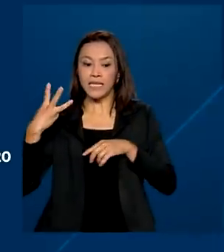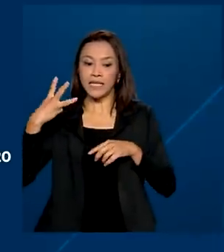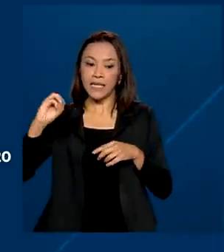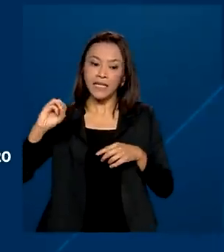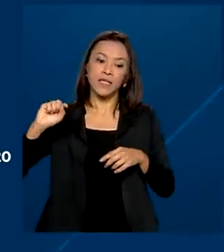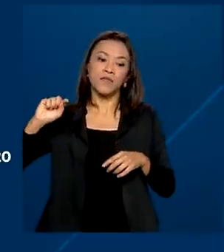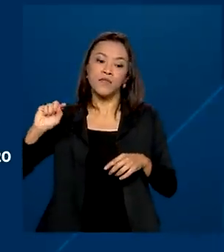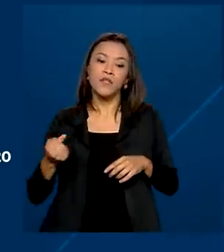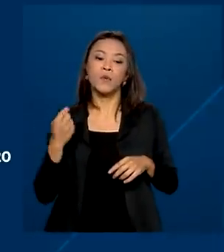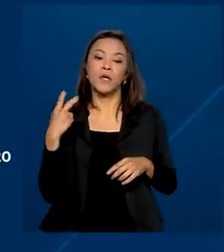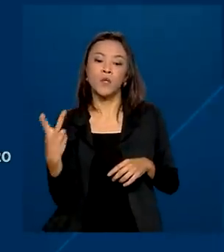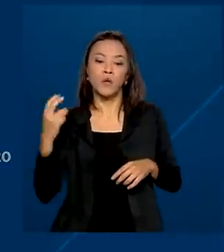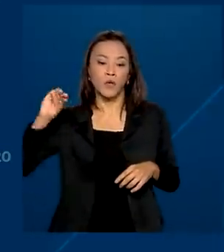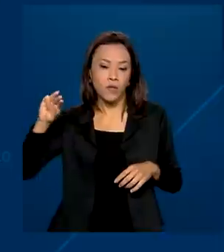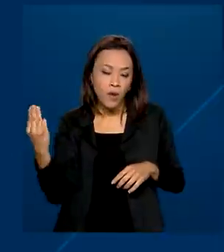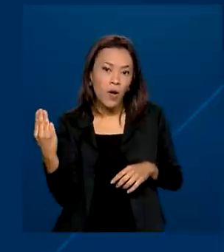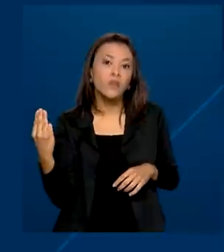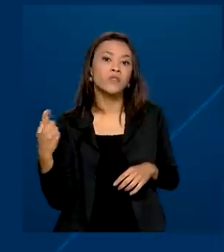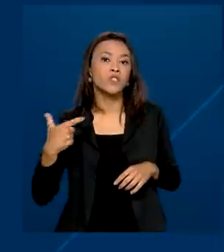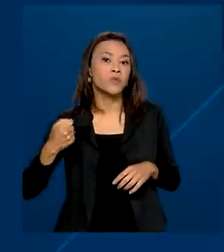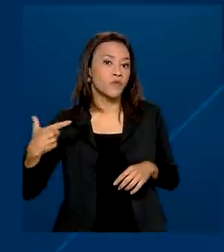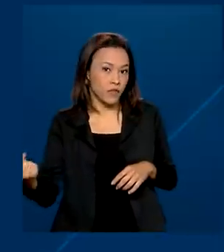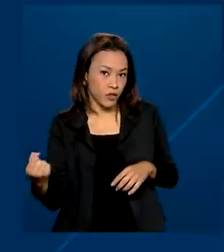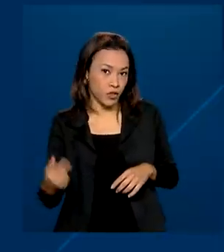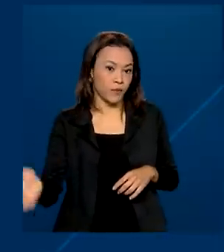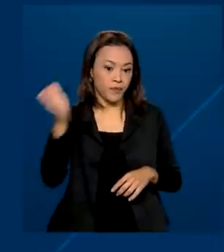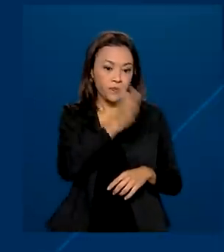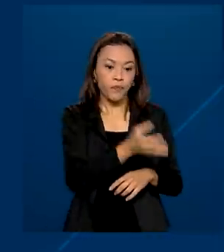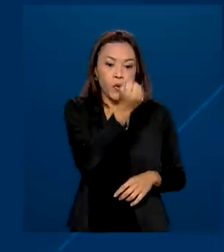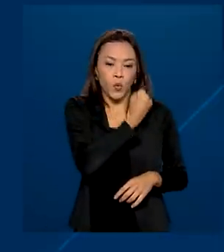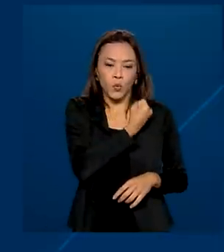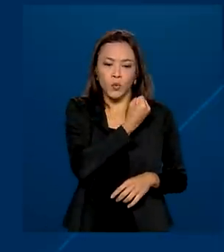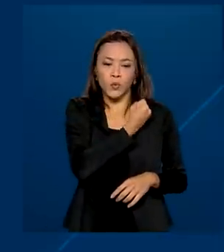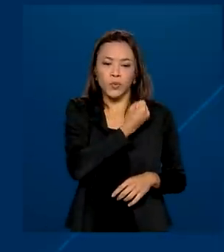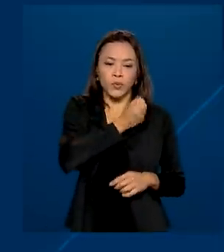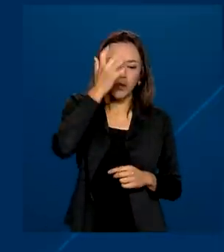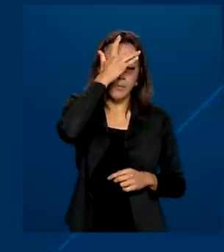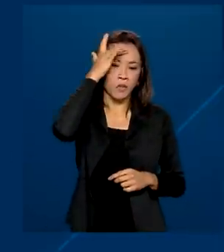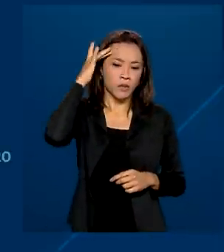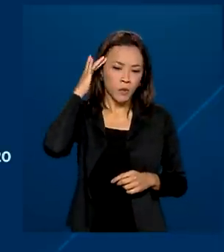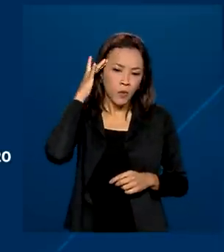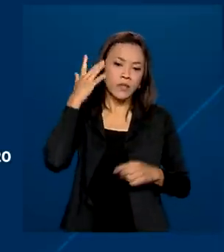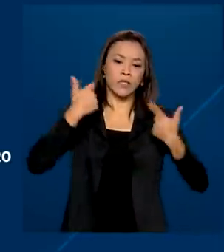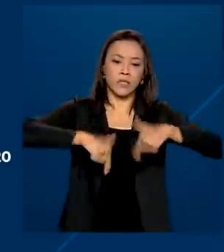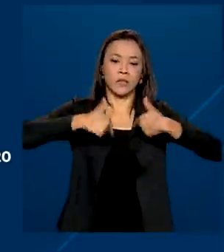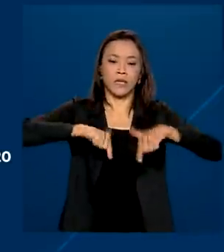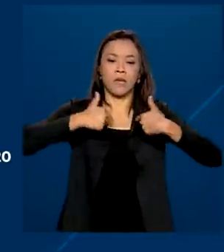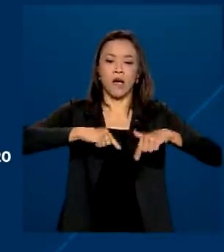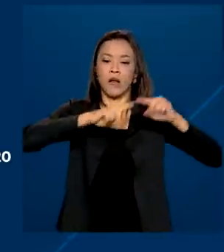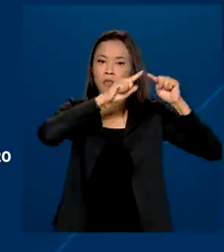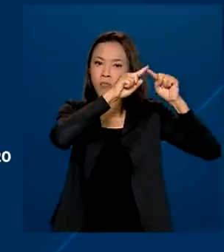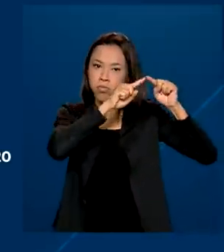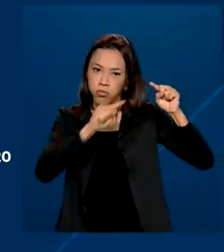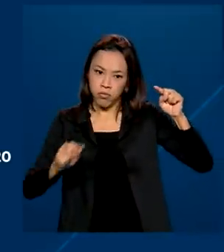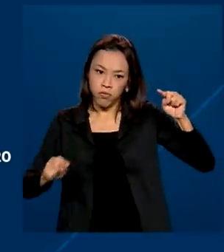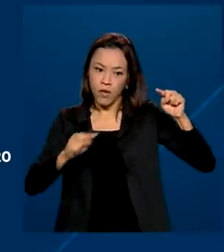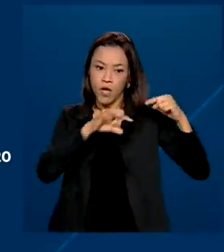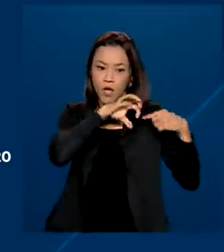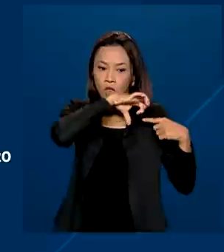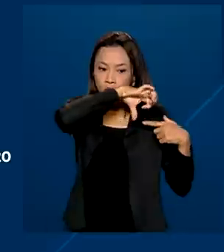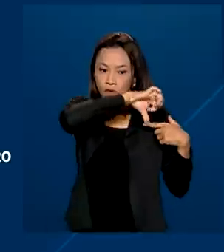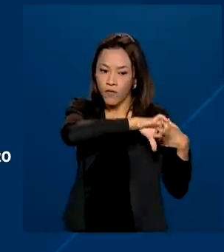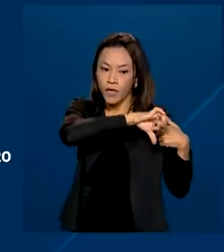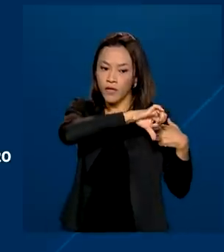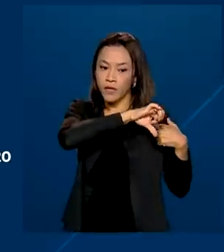2020, enquanto que o número de pessoas com rendimentos de trabalho caiu de 92